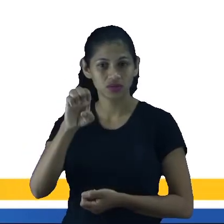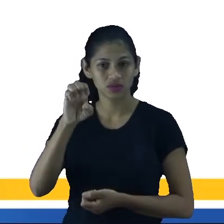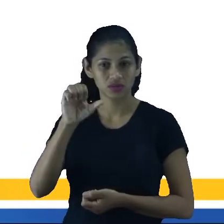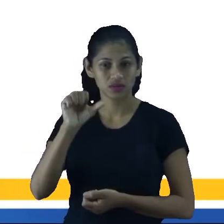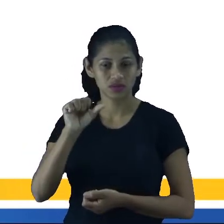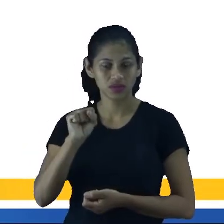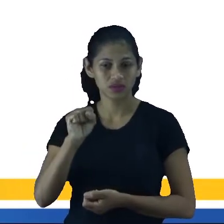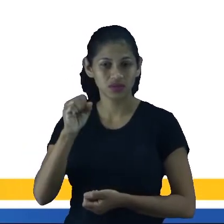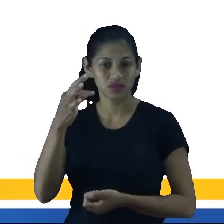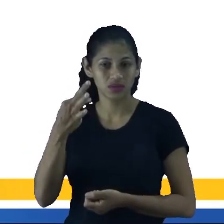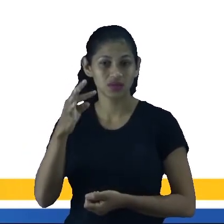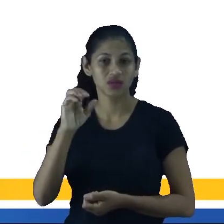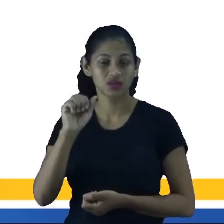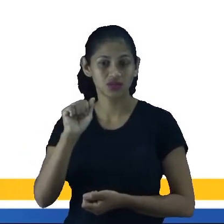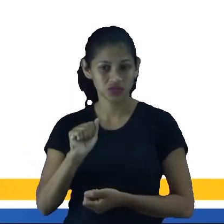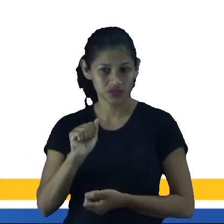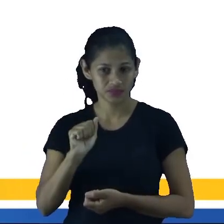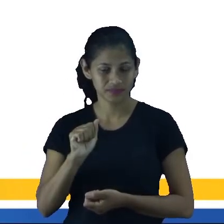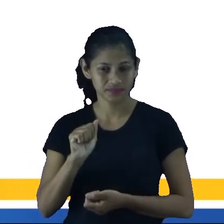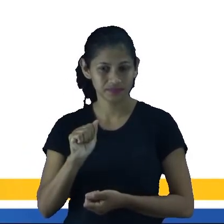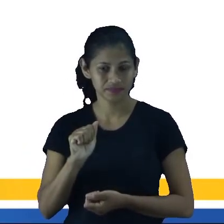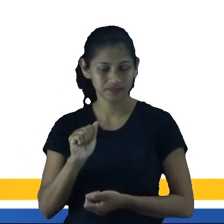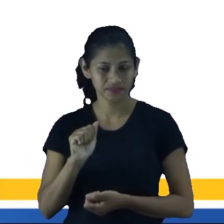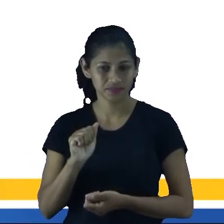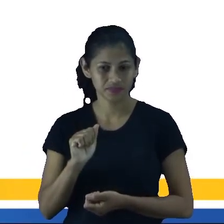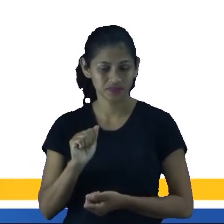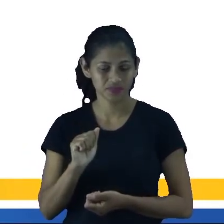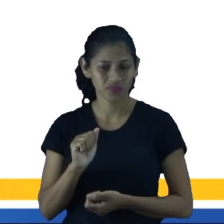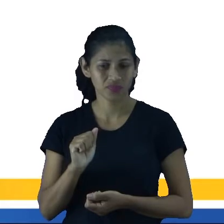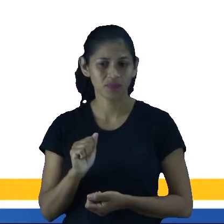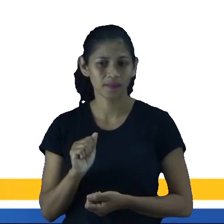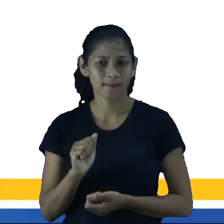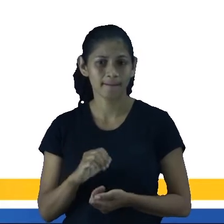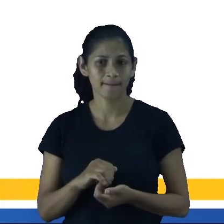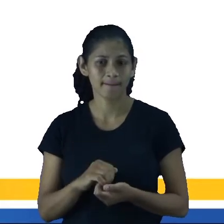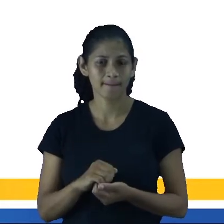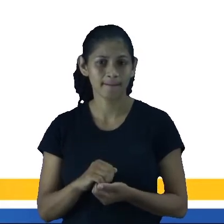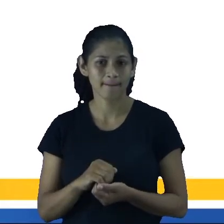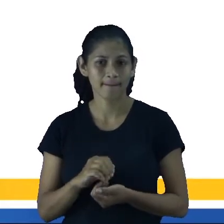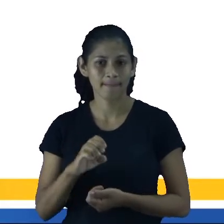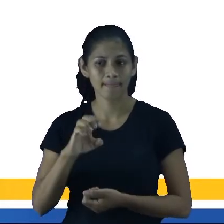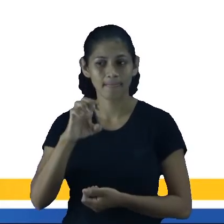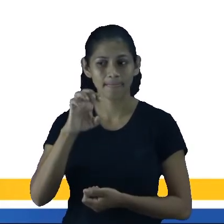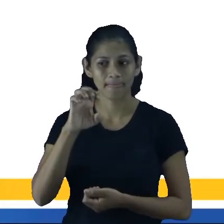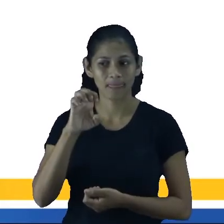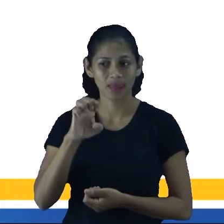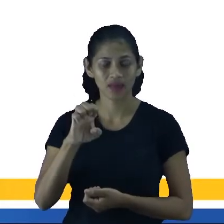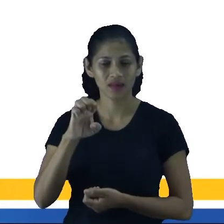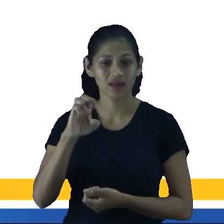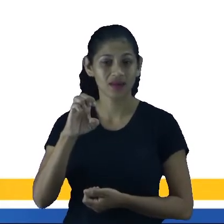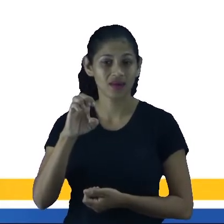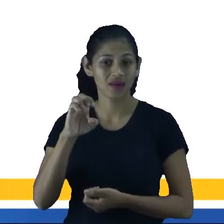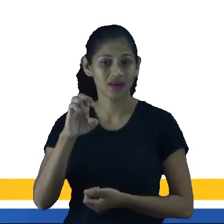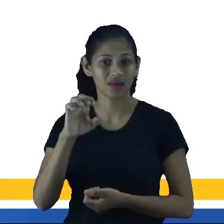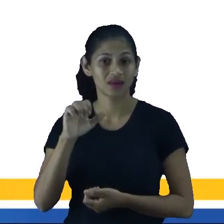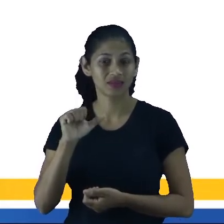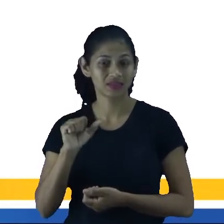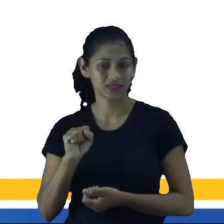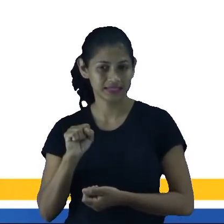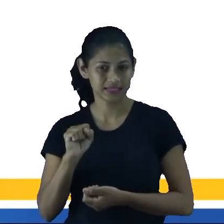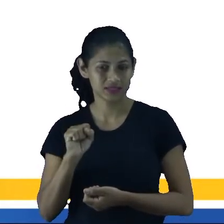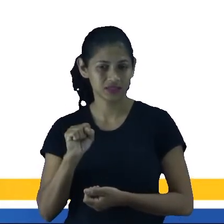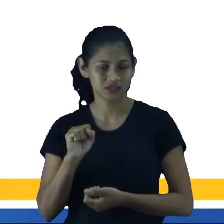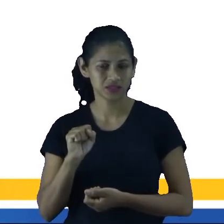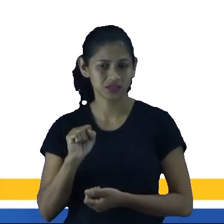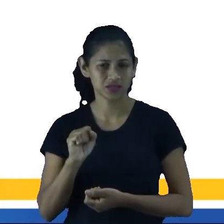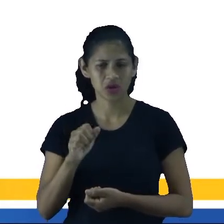um estado de momento. Ou você está bem ou você está mal, né? Já o ex indica o quê? O verbo ser, né? Então, ninguém